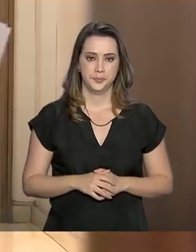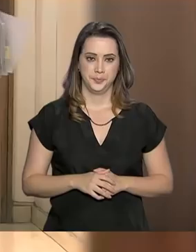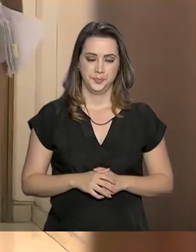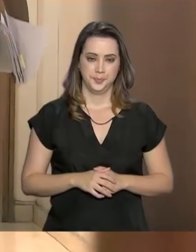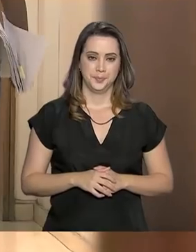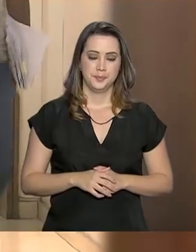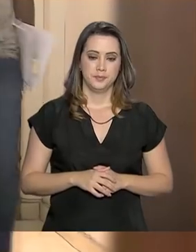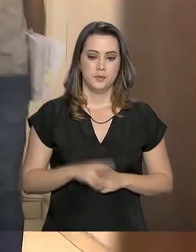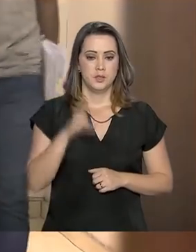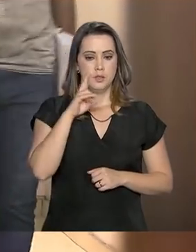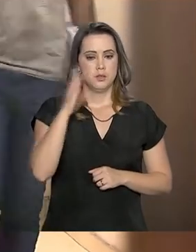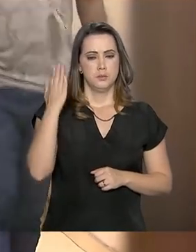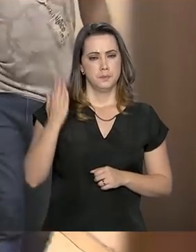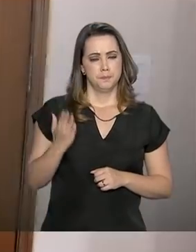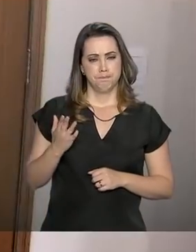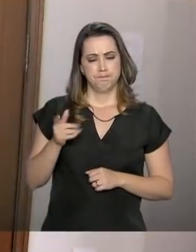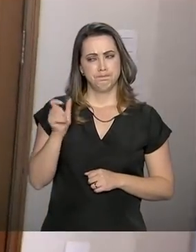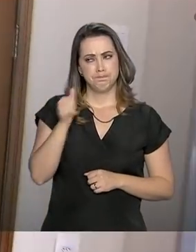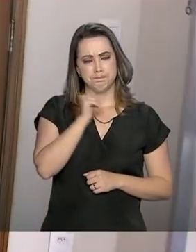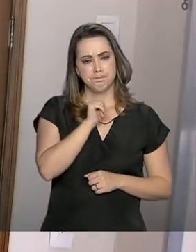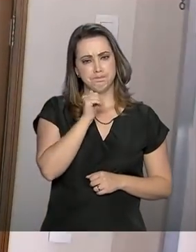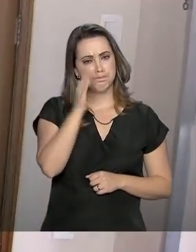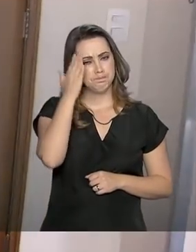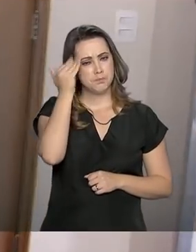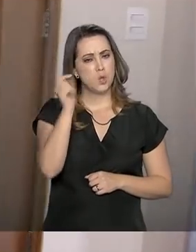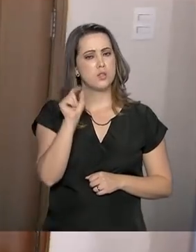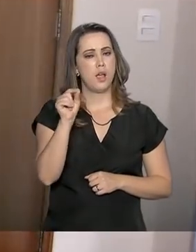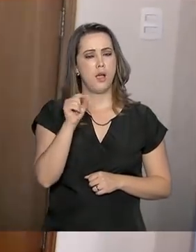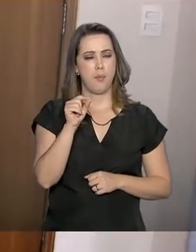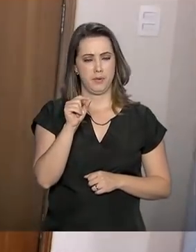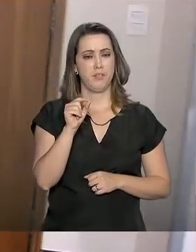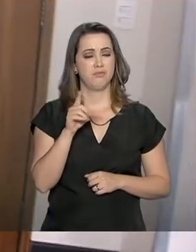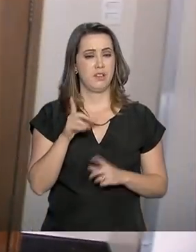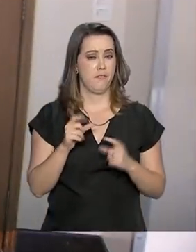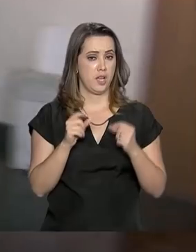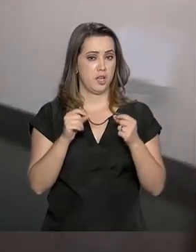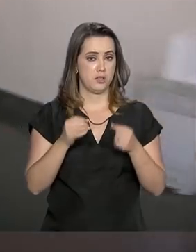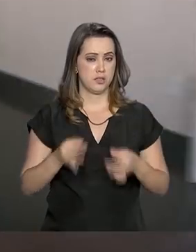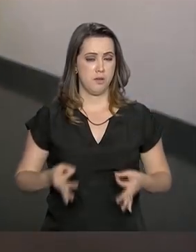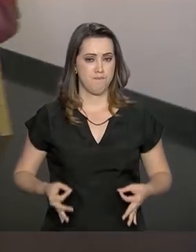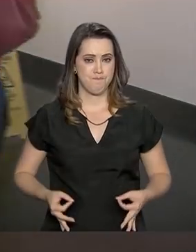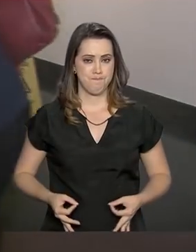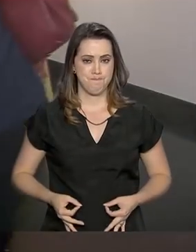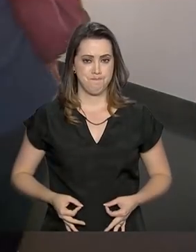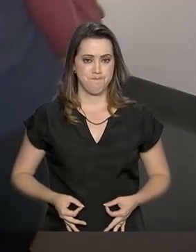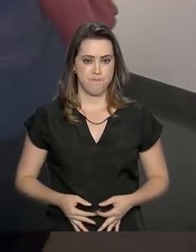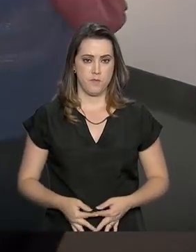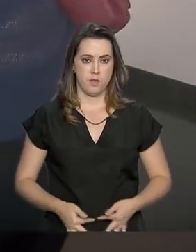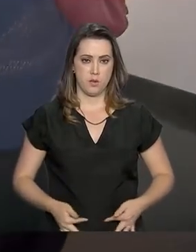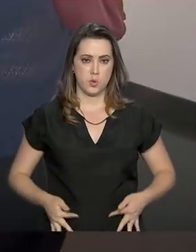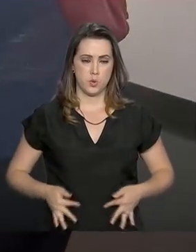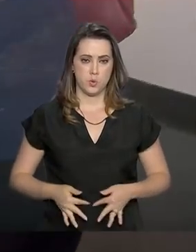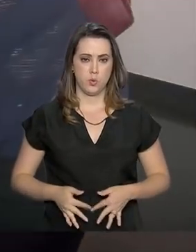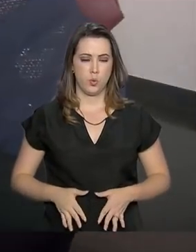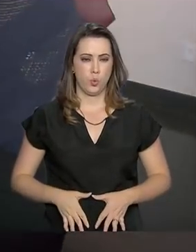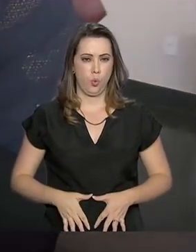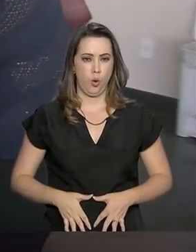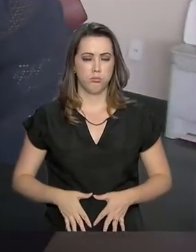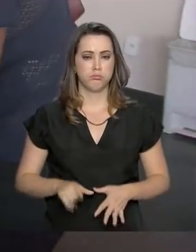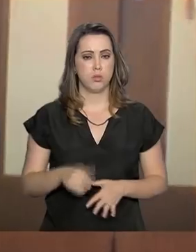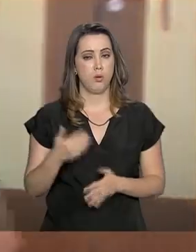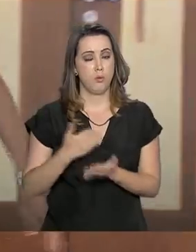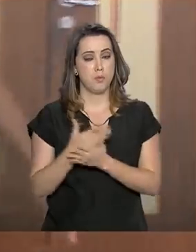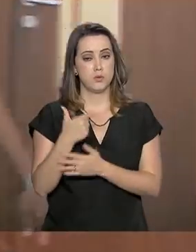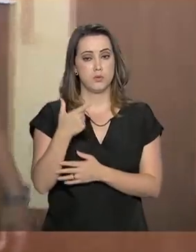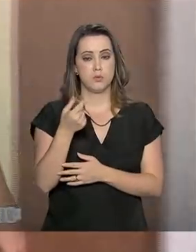Quem olha para a Lady Jane não imagina que ela teve câncer de colo de útero. A doença foi identificada no início de 2017.